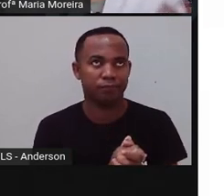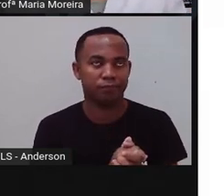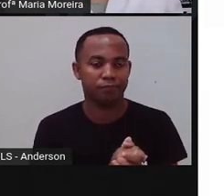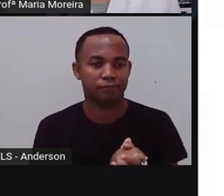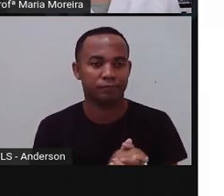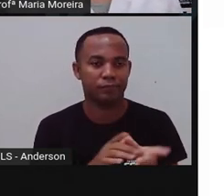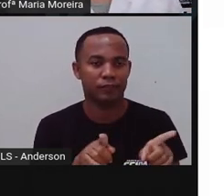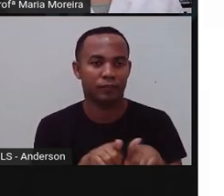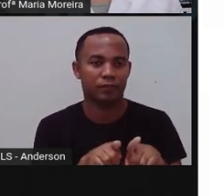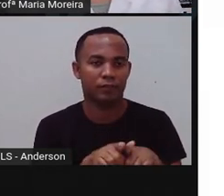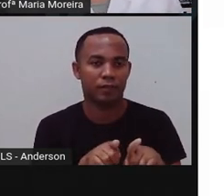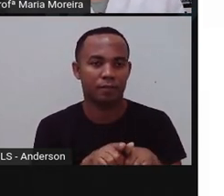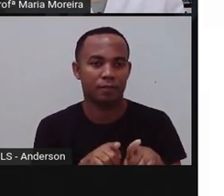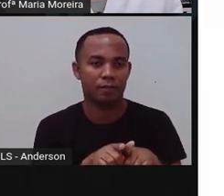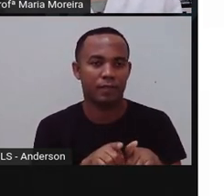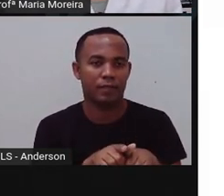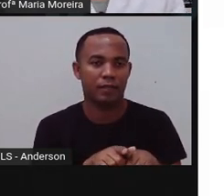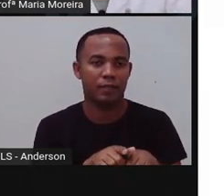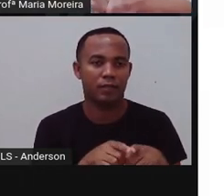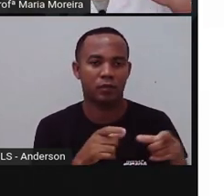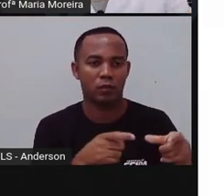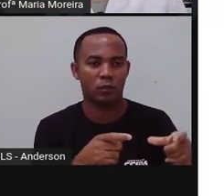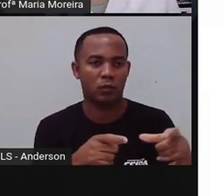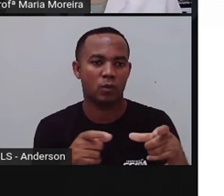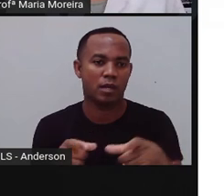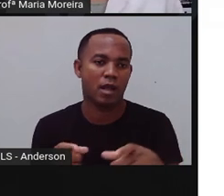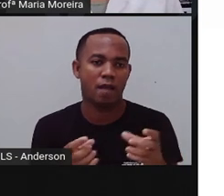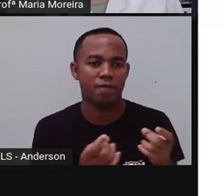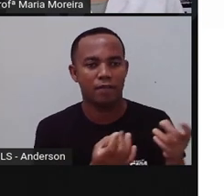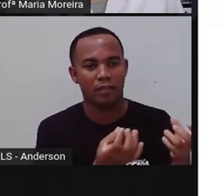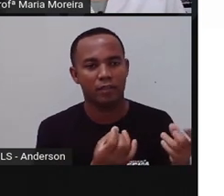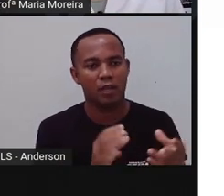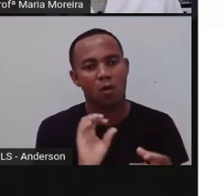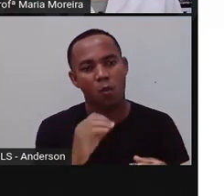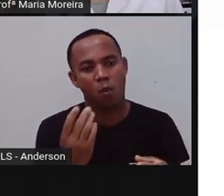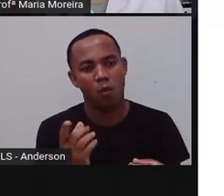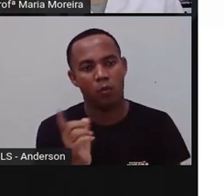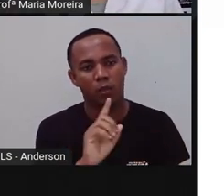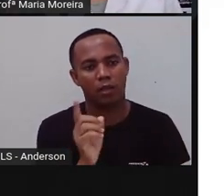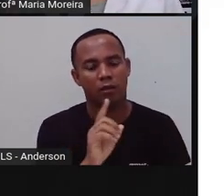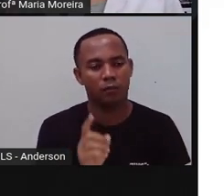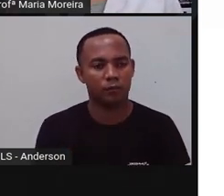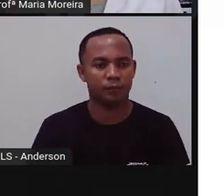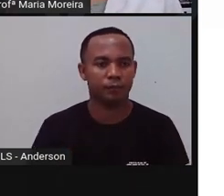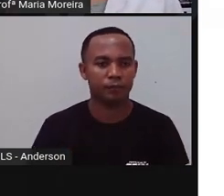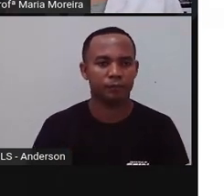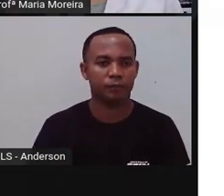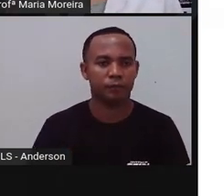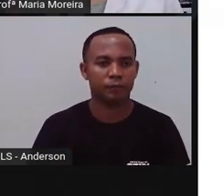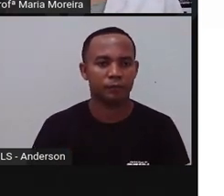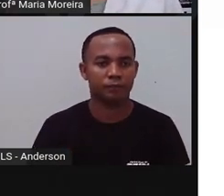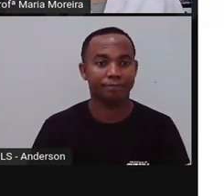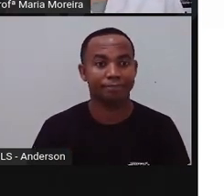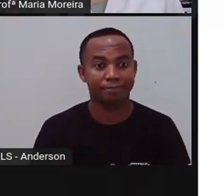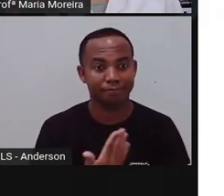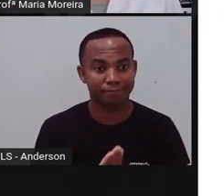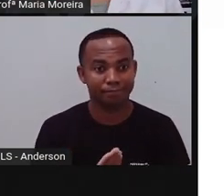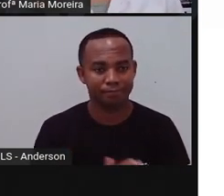E principalmente sobre o quê? O privatizar ou não privatizar. Você já tinha escutado a palavra privatização?